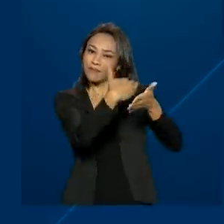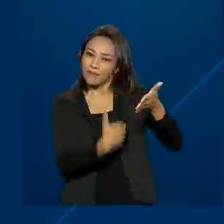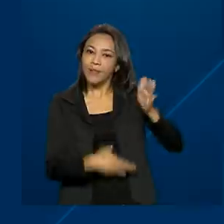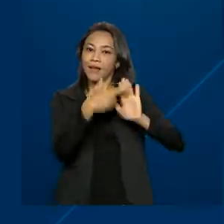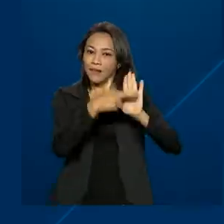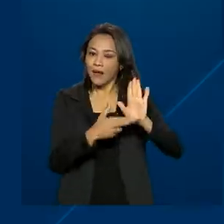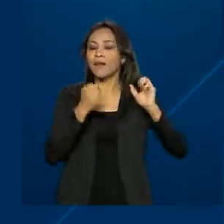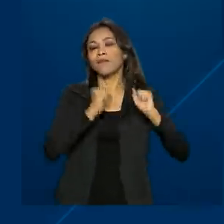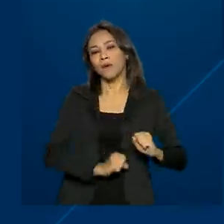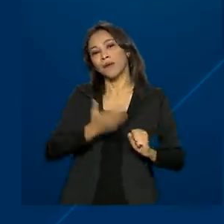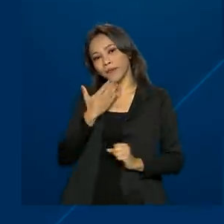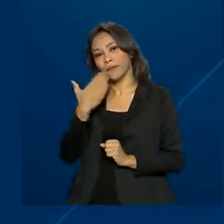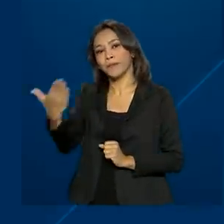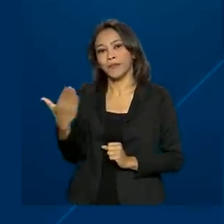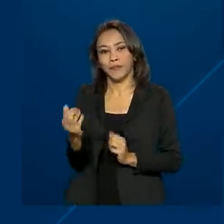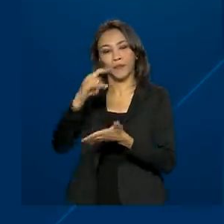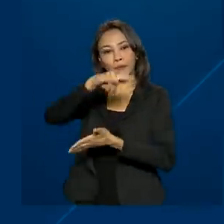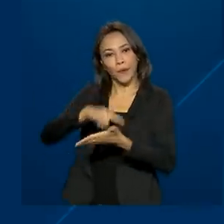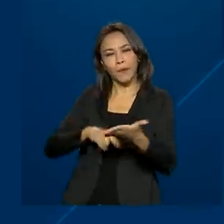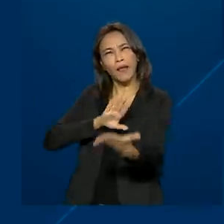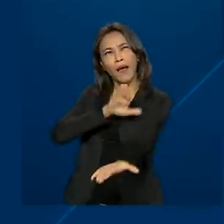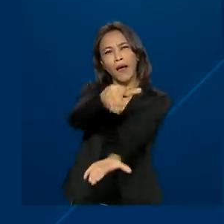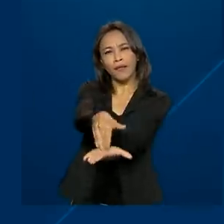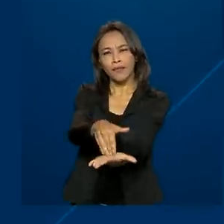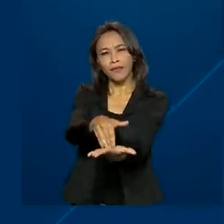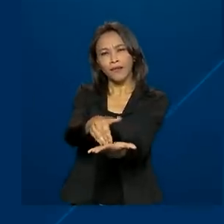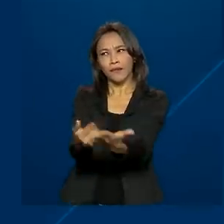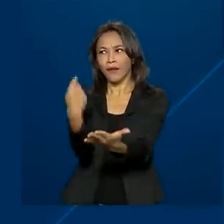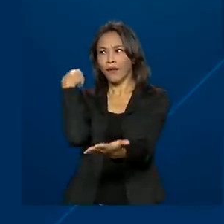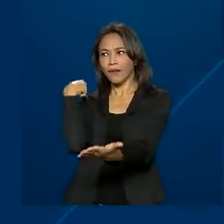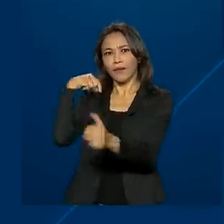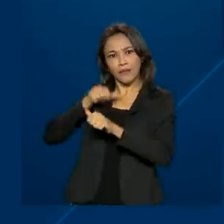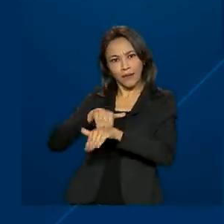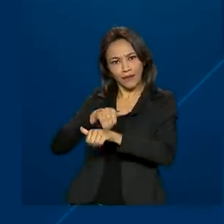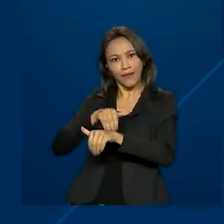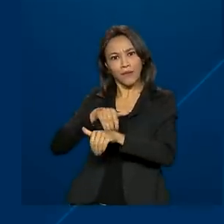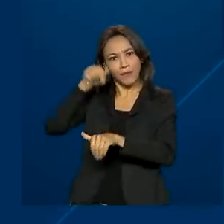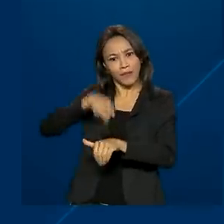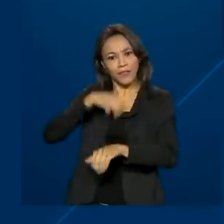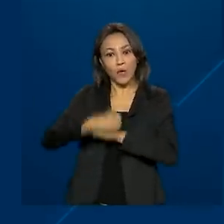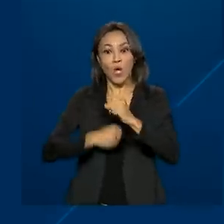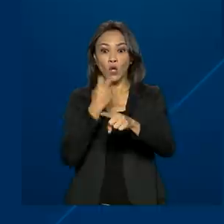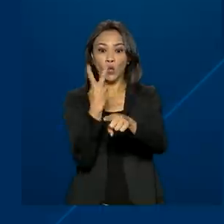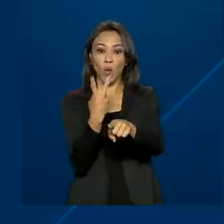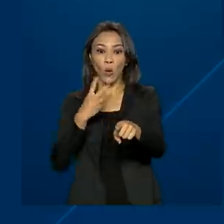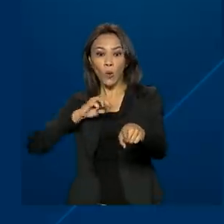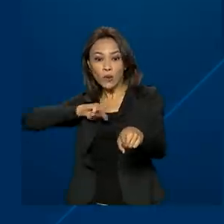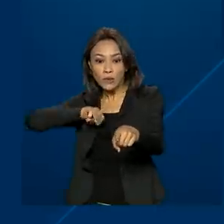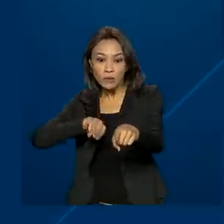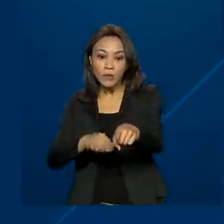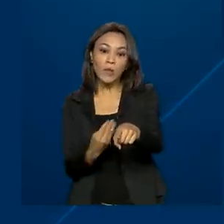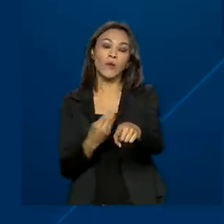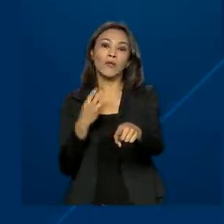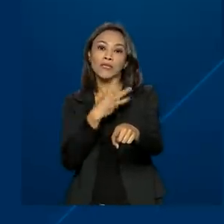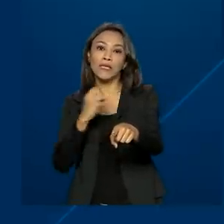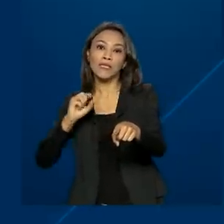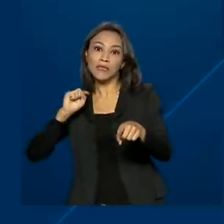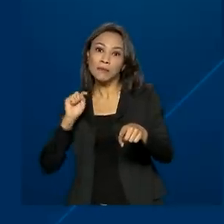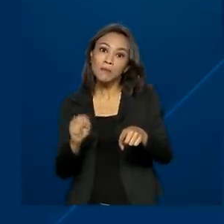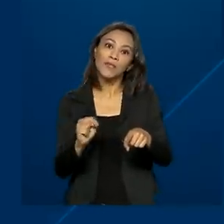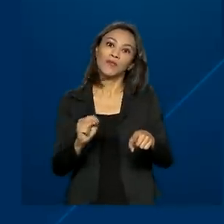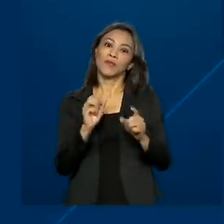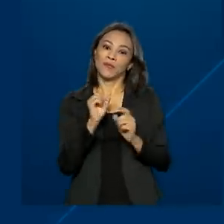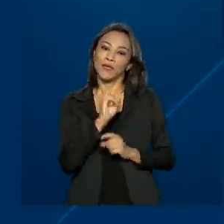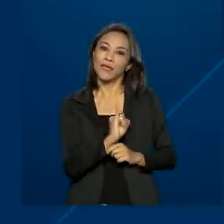solicitar o documento. Até setembro deste ano, foram geradas mais de 2,3 milhões de idade jovens.